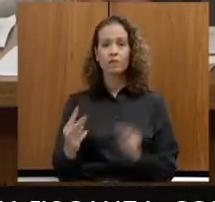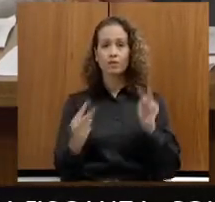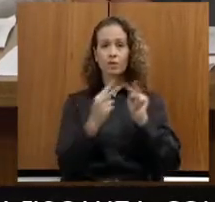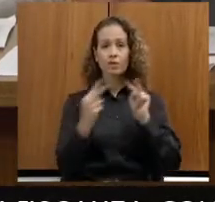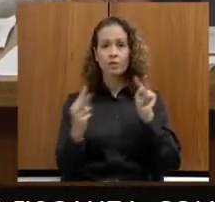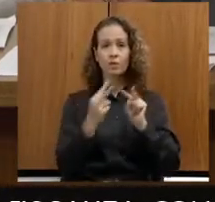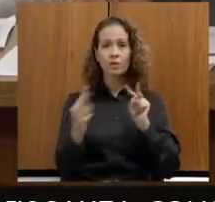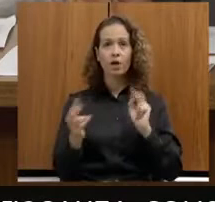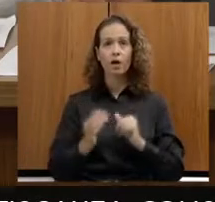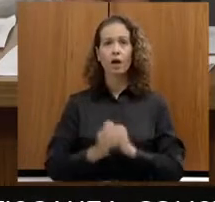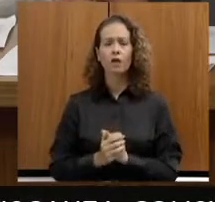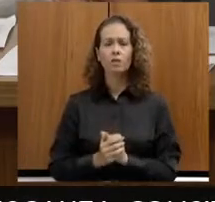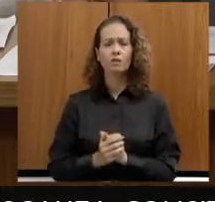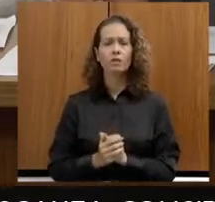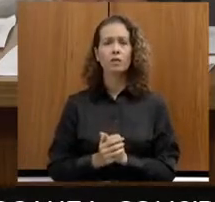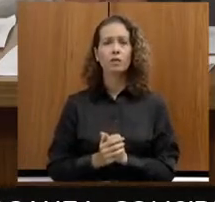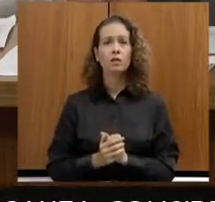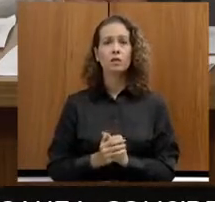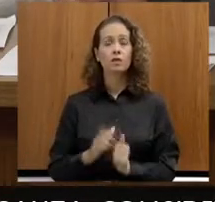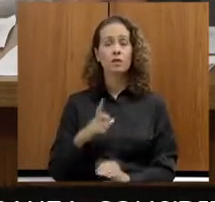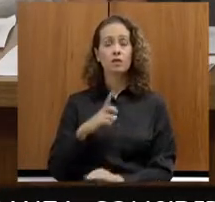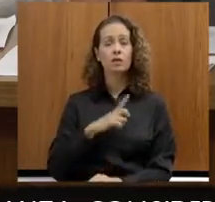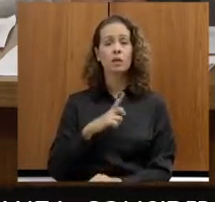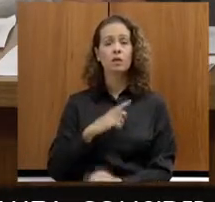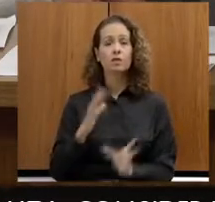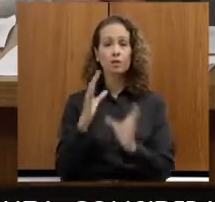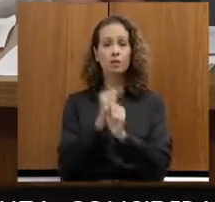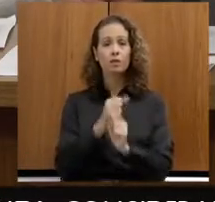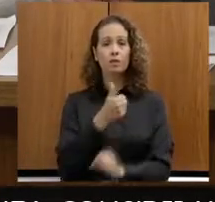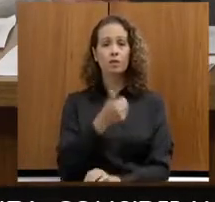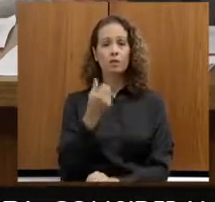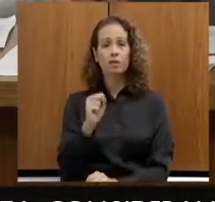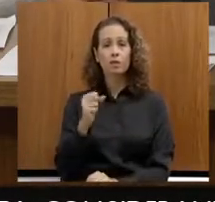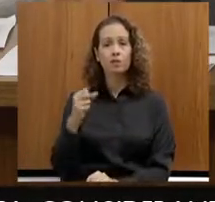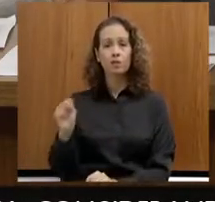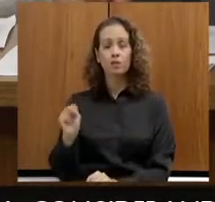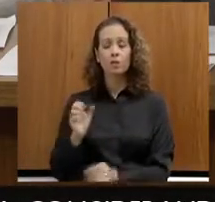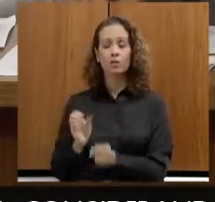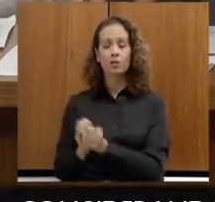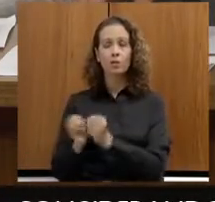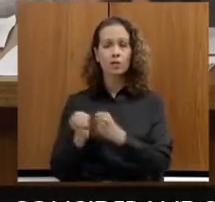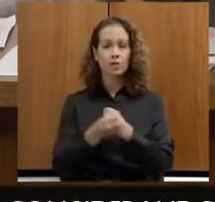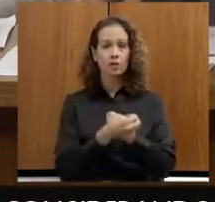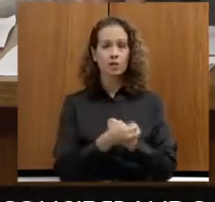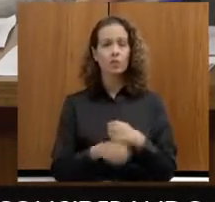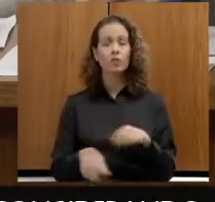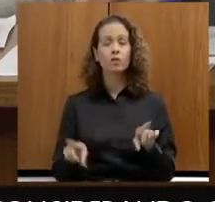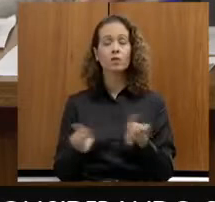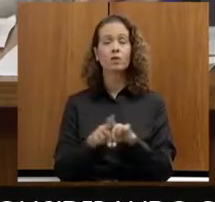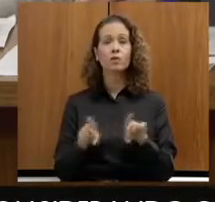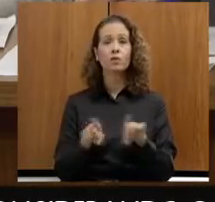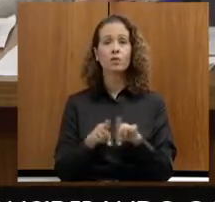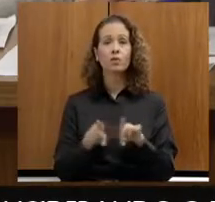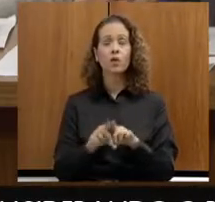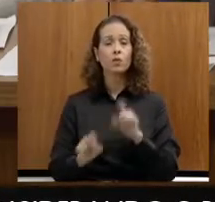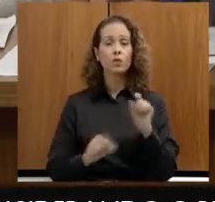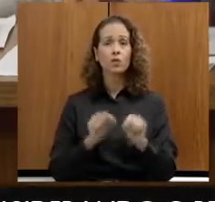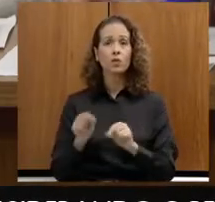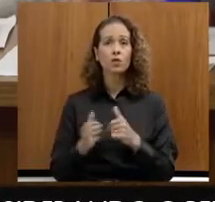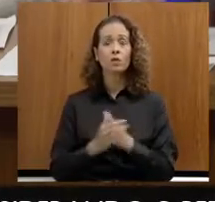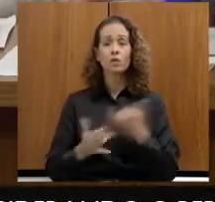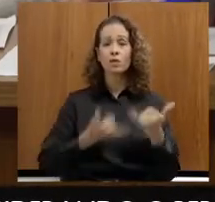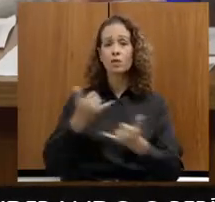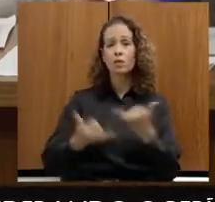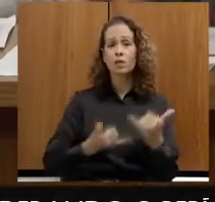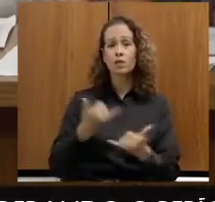participações em 188 municípios. Isso foi também para não deixar os Jogos de Interiores Mineiros morrer nessa